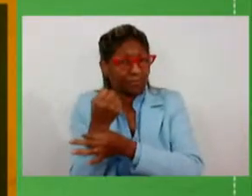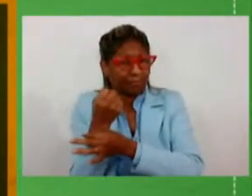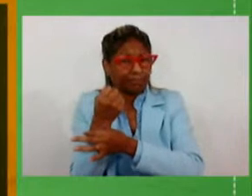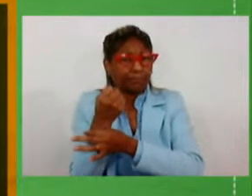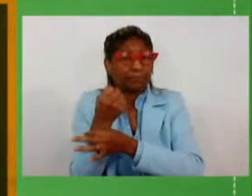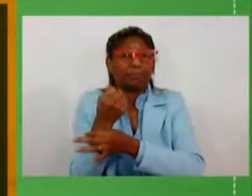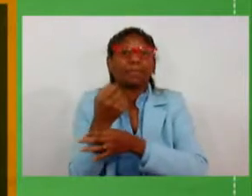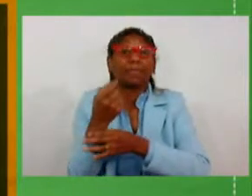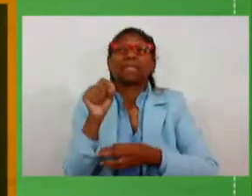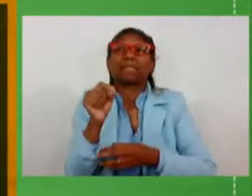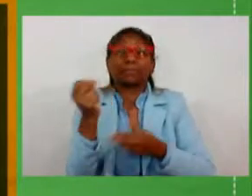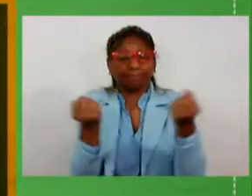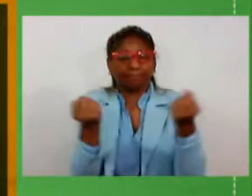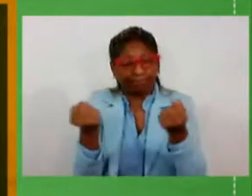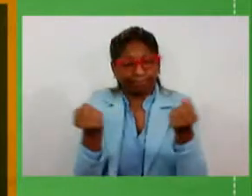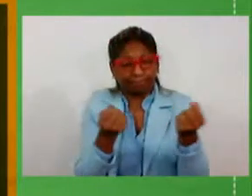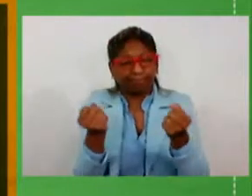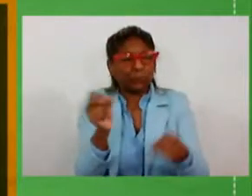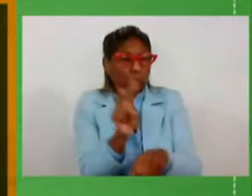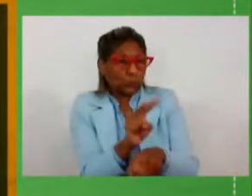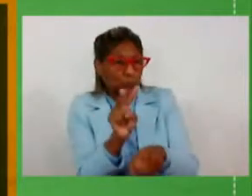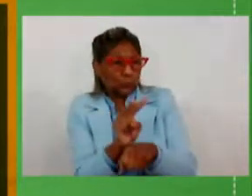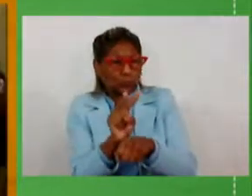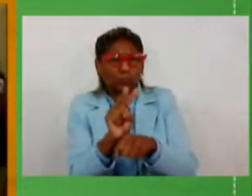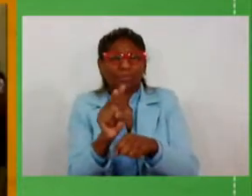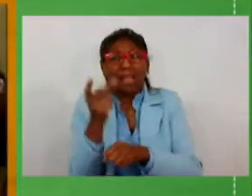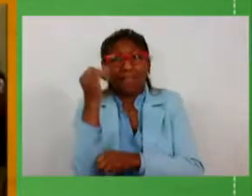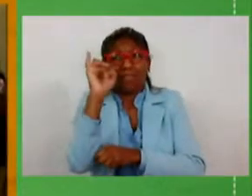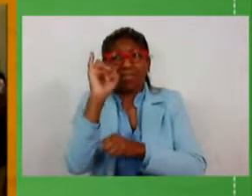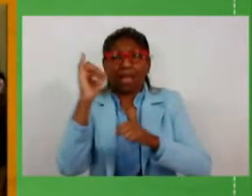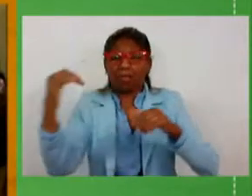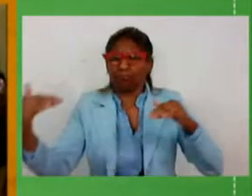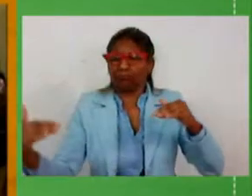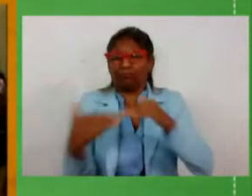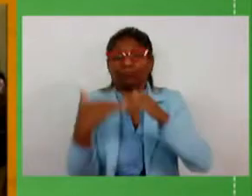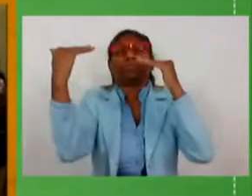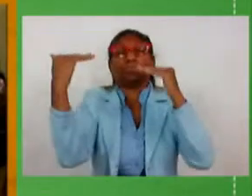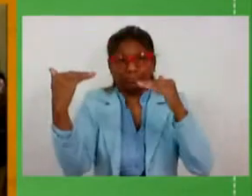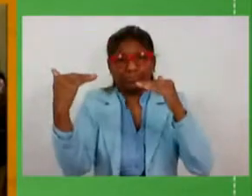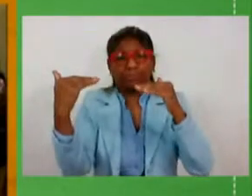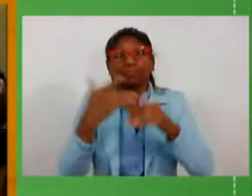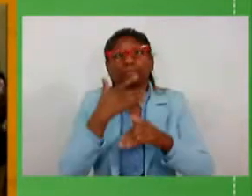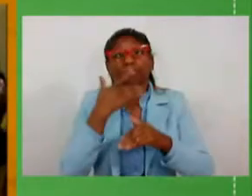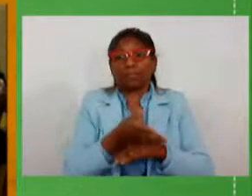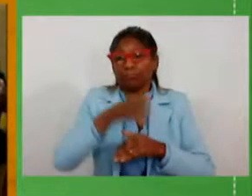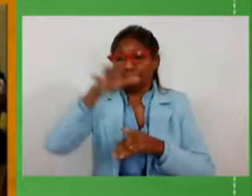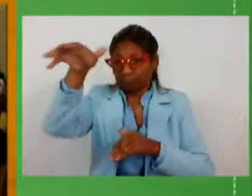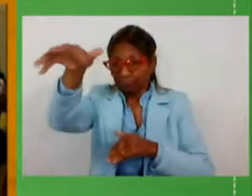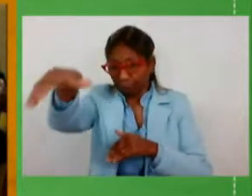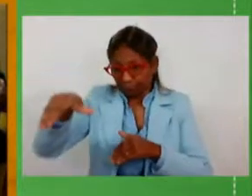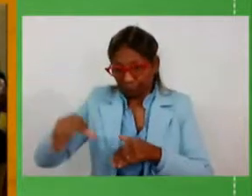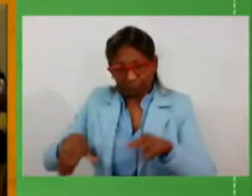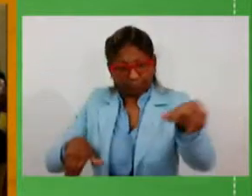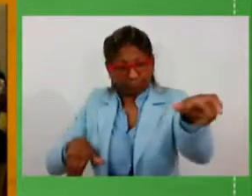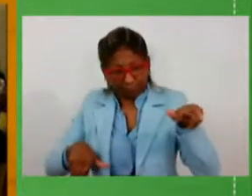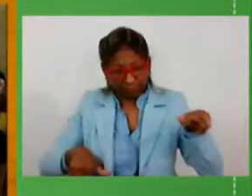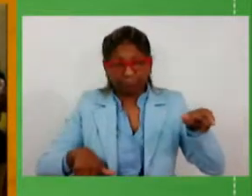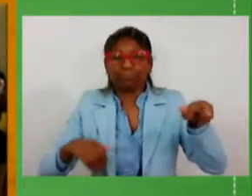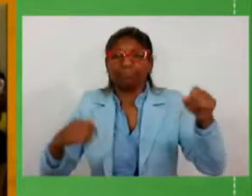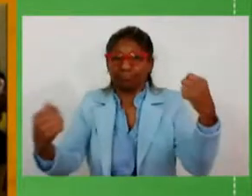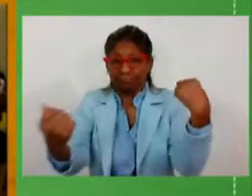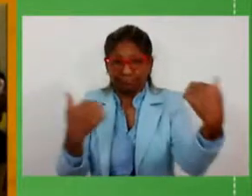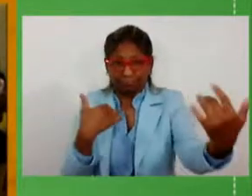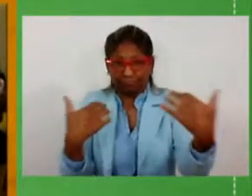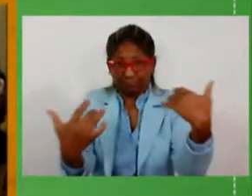transita por elas, evitando colisões frontais que tiram a vida de centenas de gaúchos nas nossas estradas